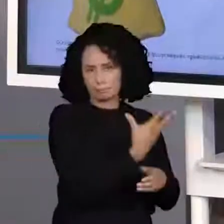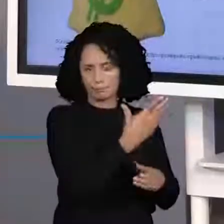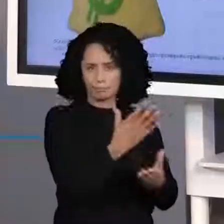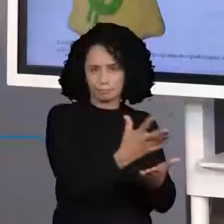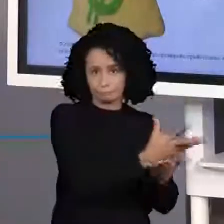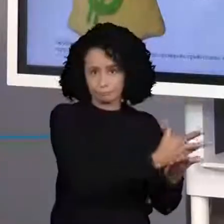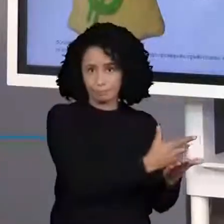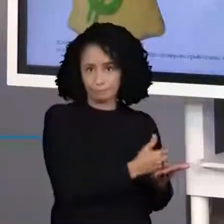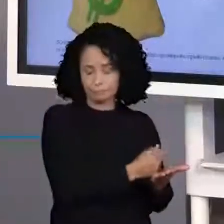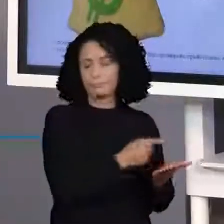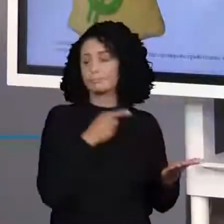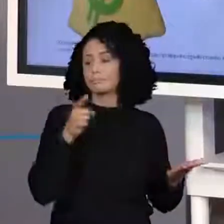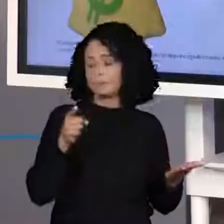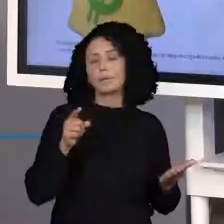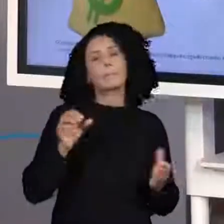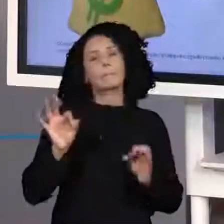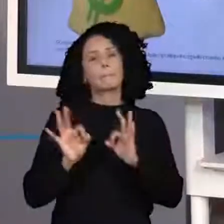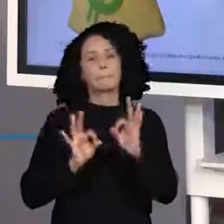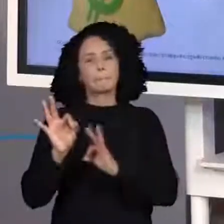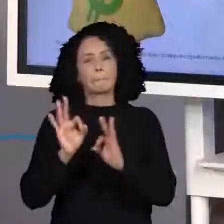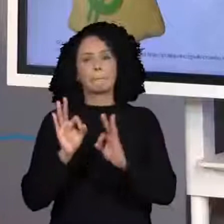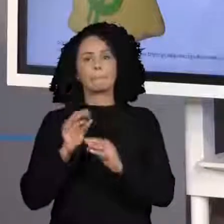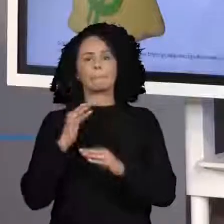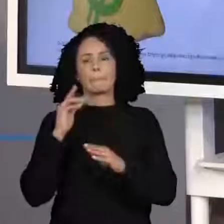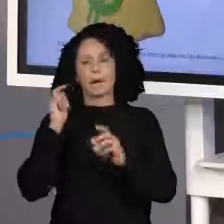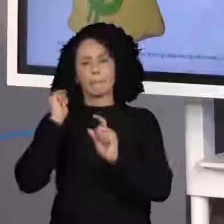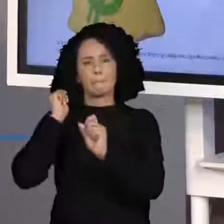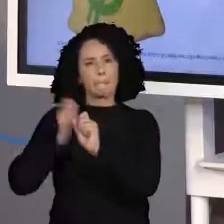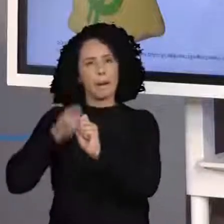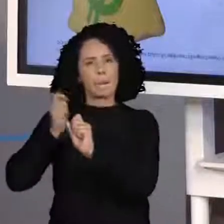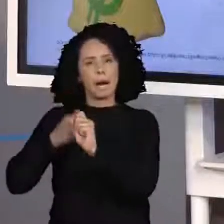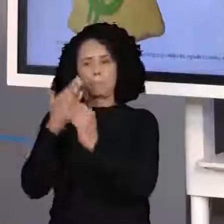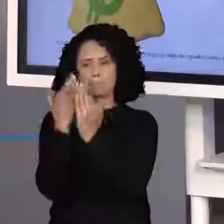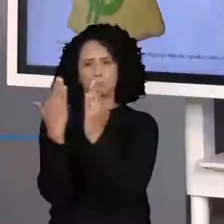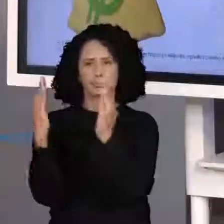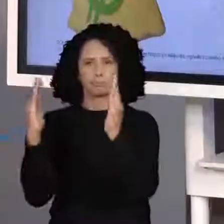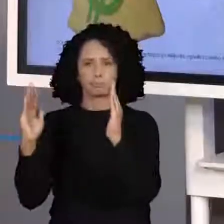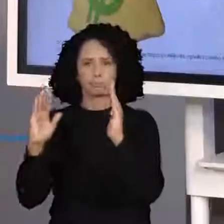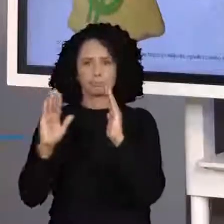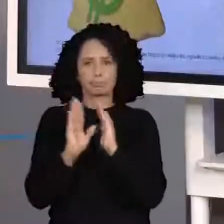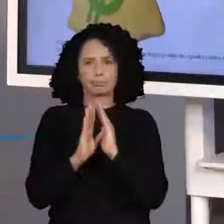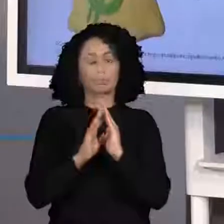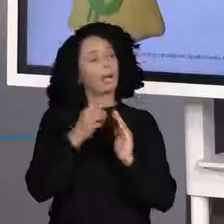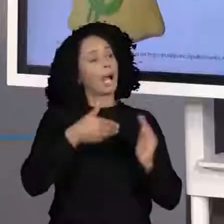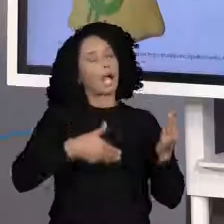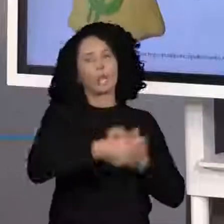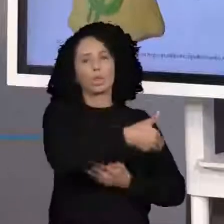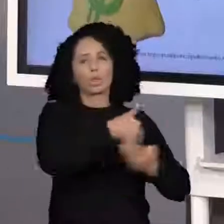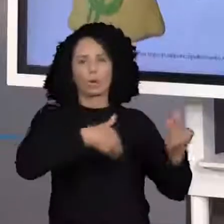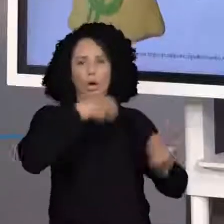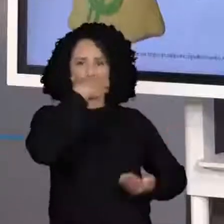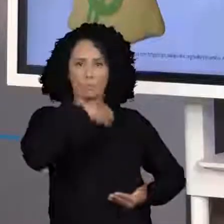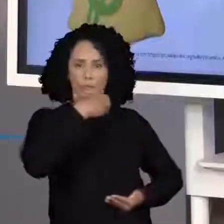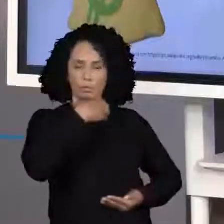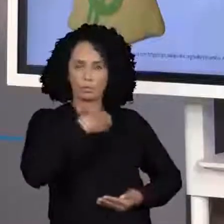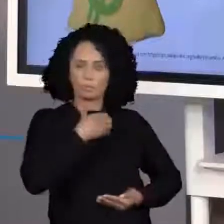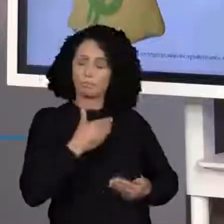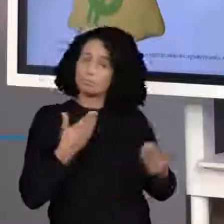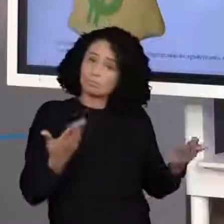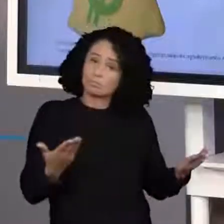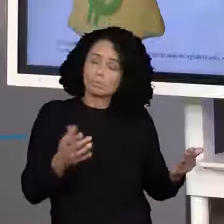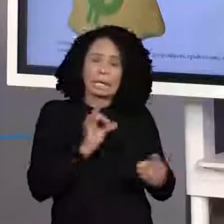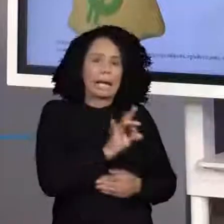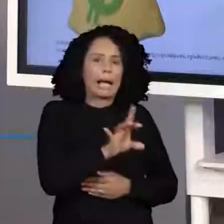e construiu uma cerca. Então, muito bem. Então, a troca pode ser de produtos ou pode ser também de produtos e